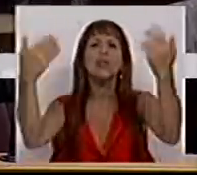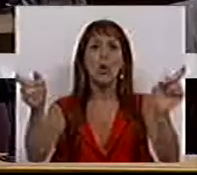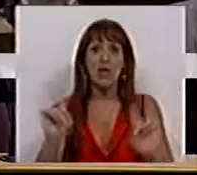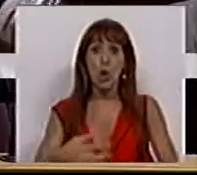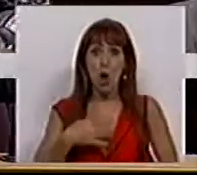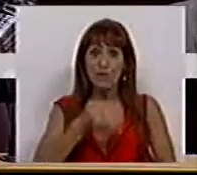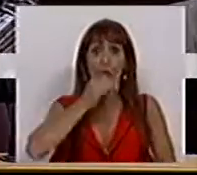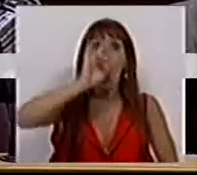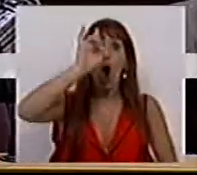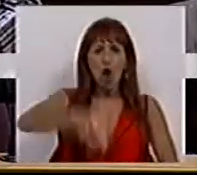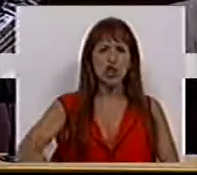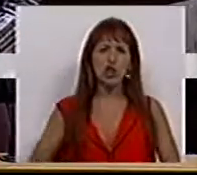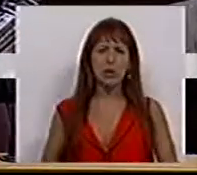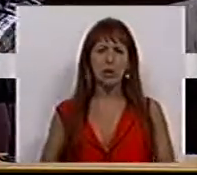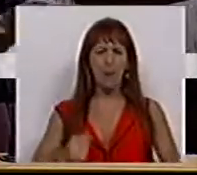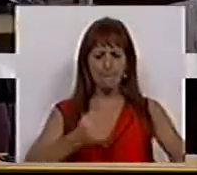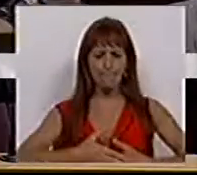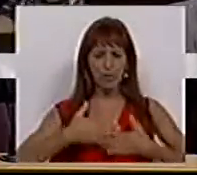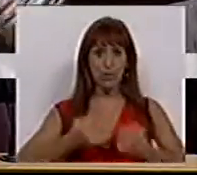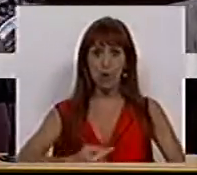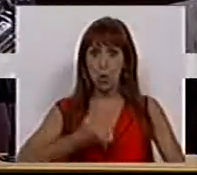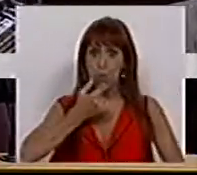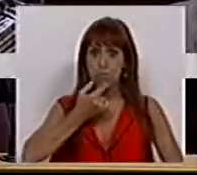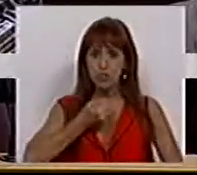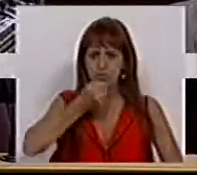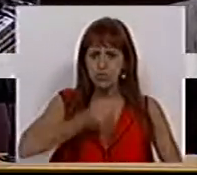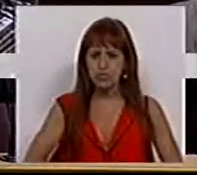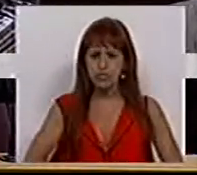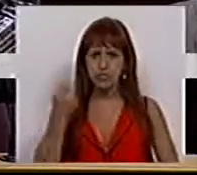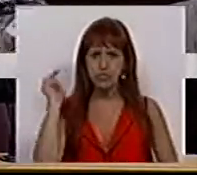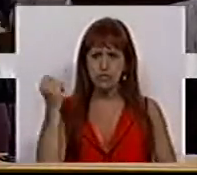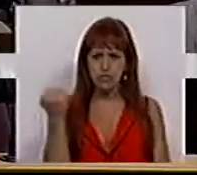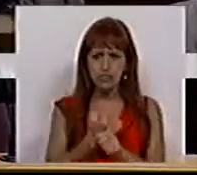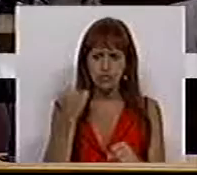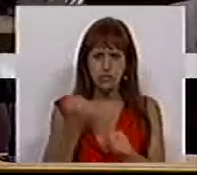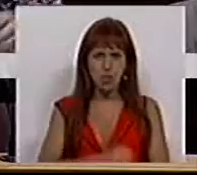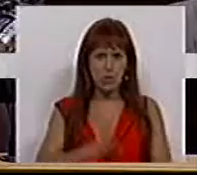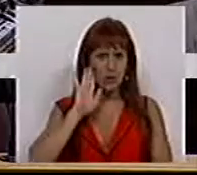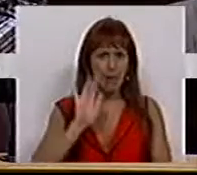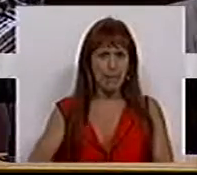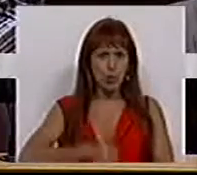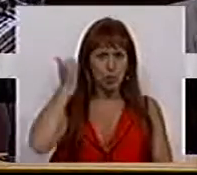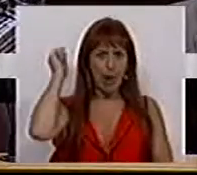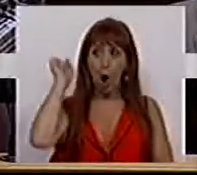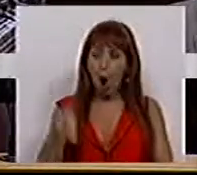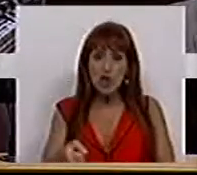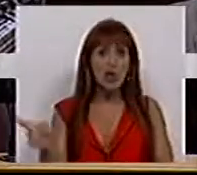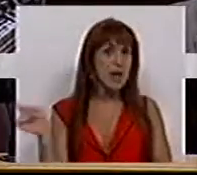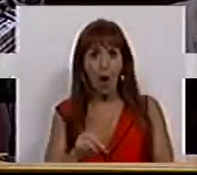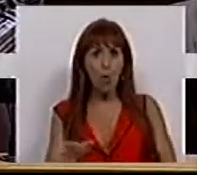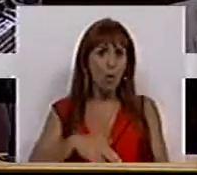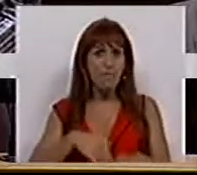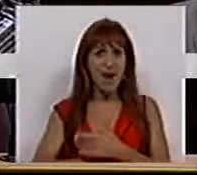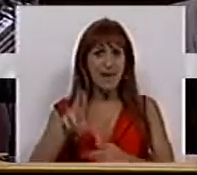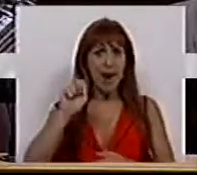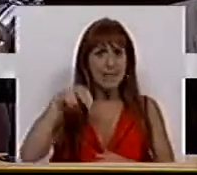Estamos a falar de profissionais com muitos anos de trabalho, com muitos anos de atividade, que sabem muito bem o que deve e não deve ser feito